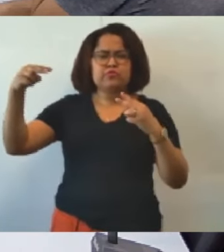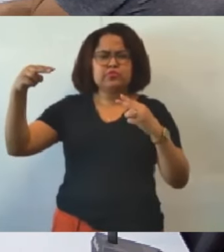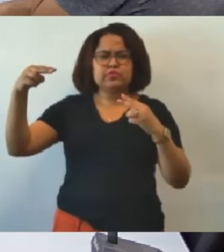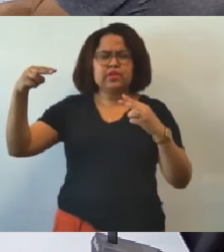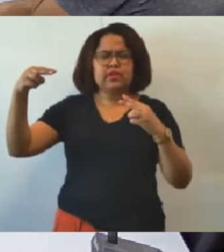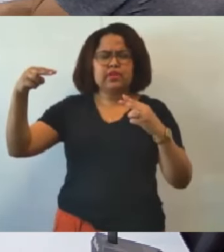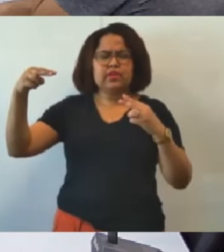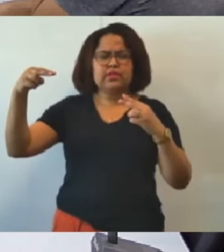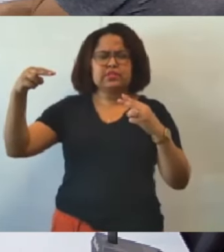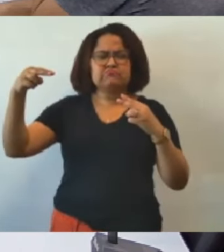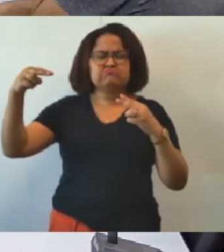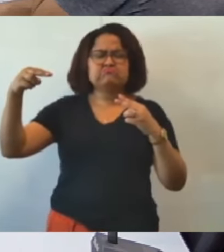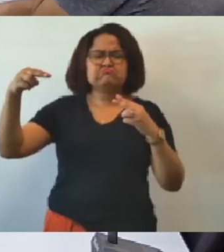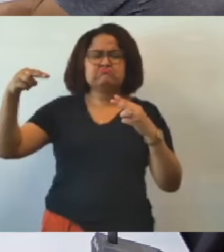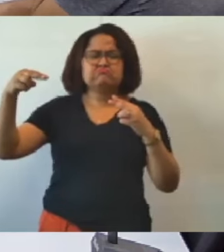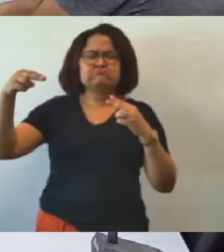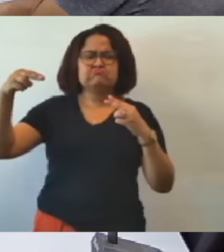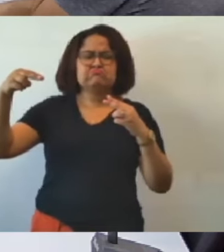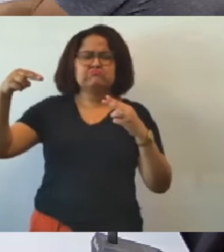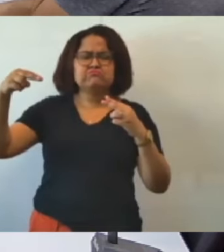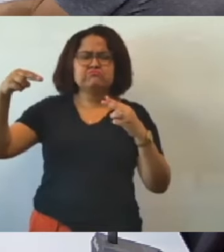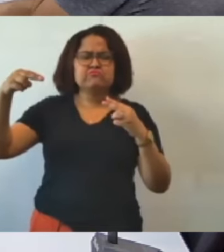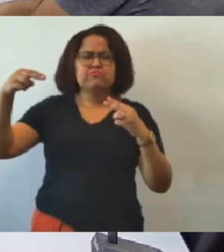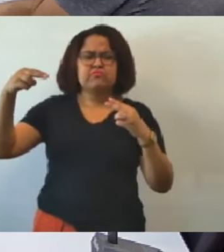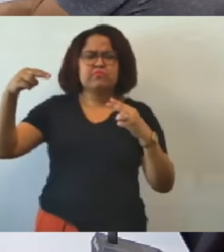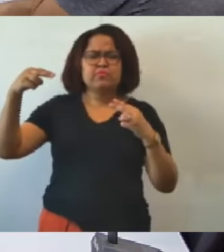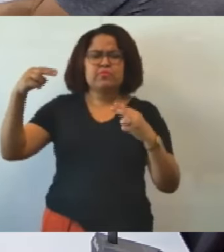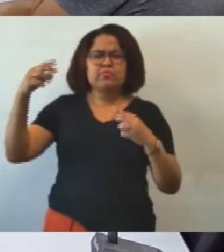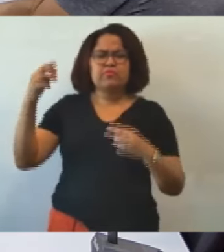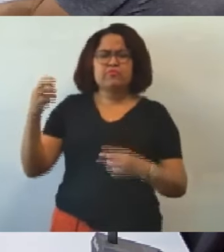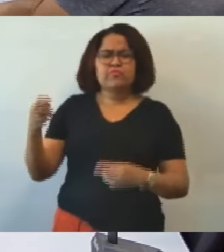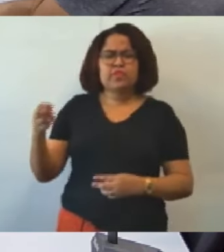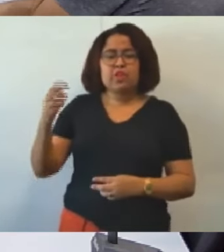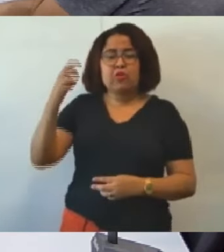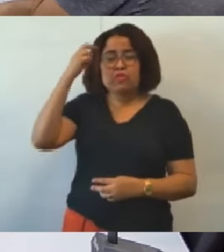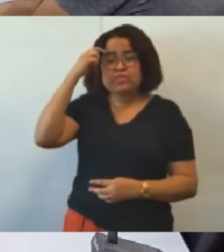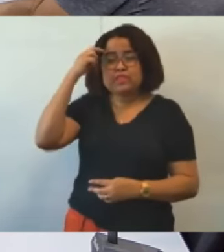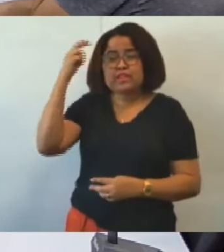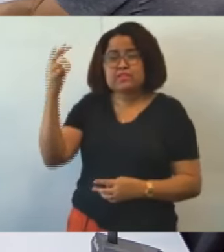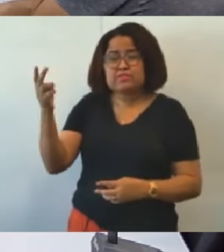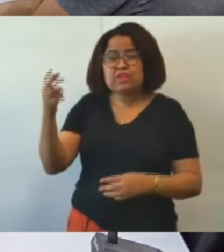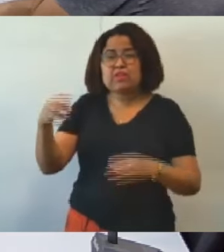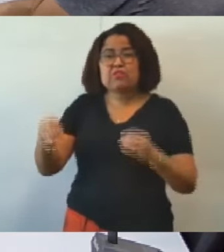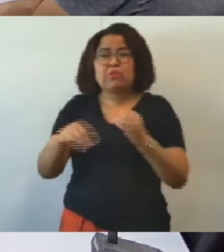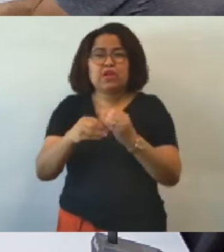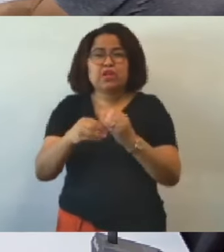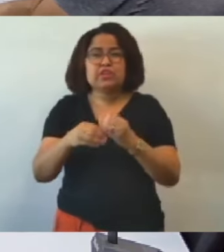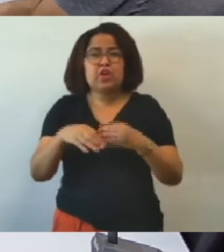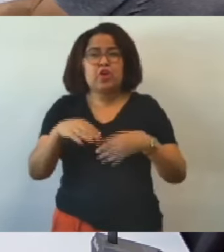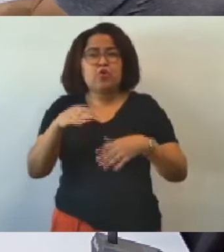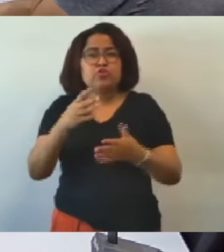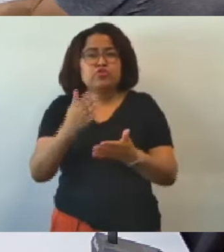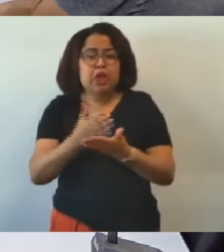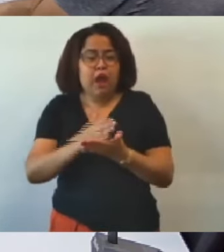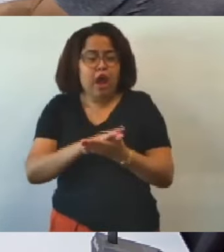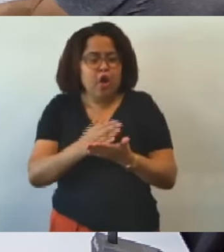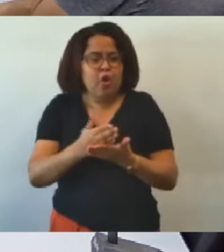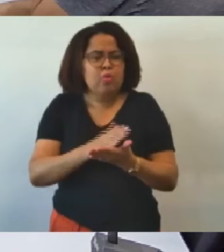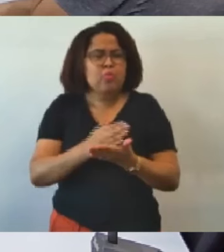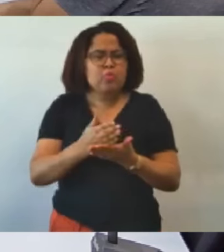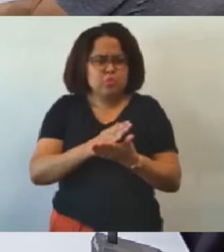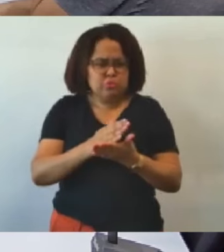de de inteligência na colocação de alguns profissionais que retalharam que humilharam que